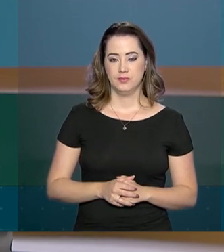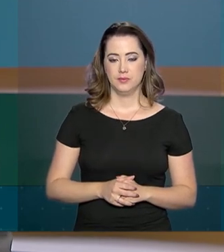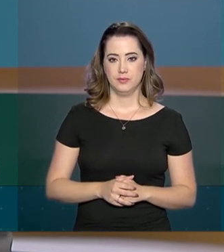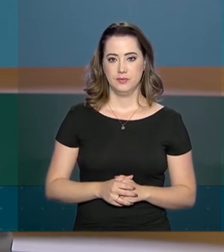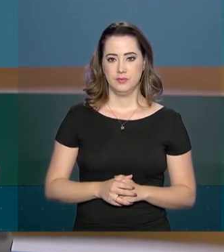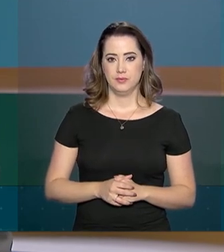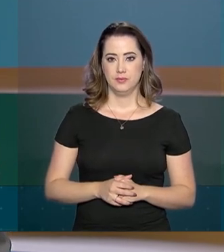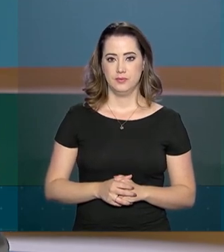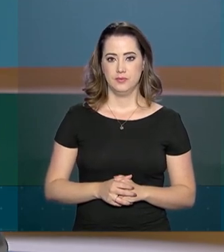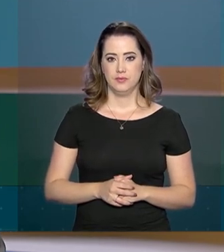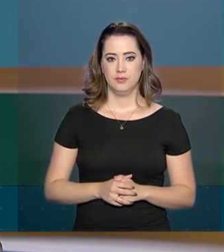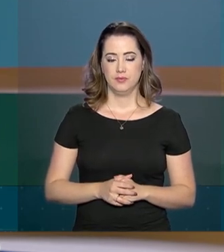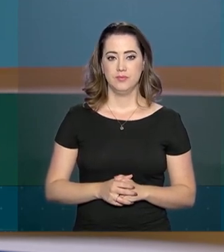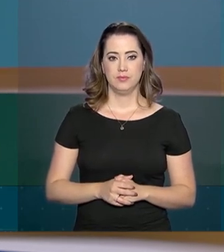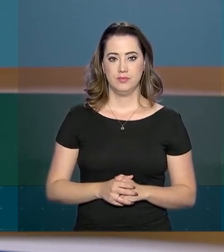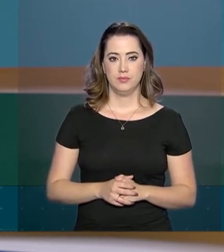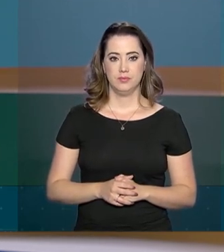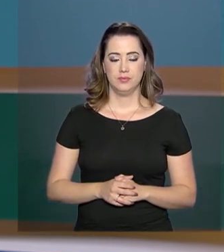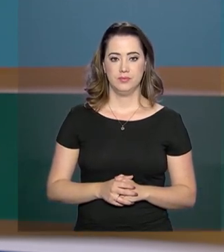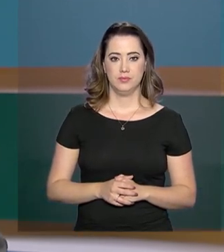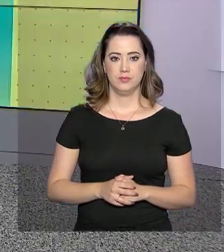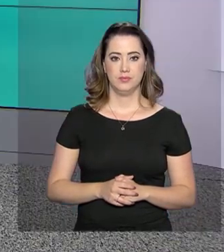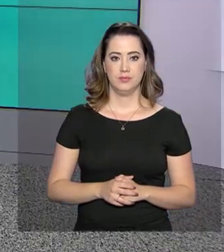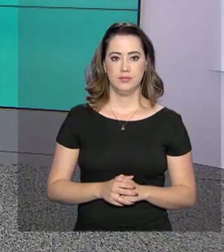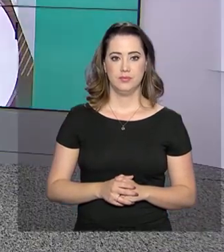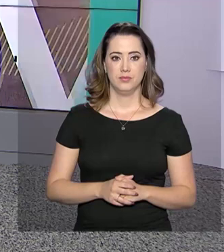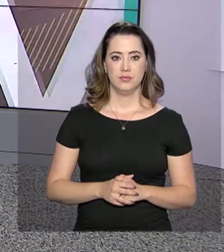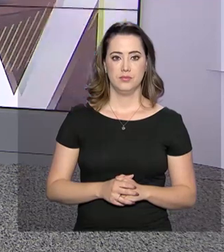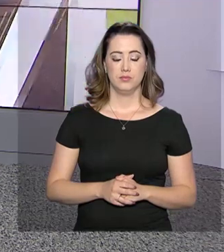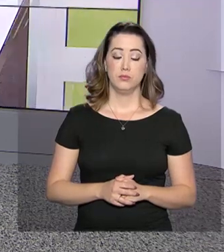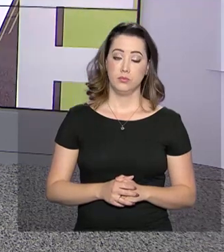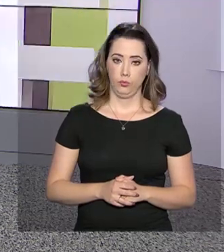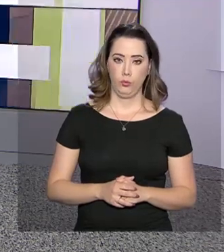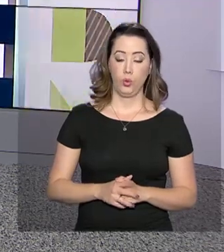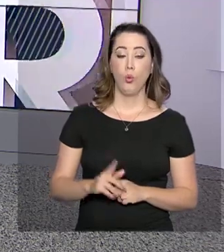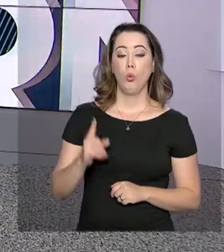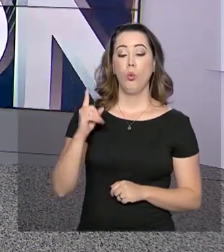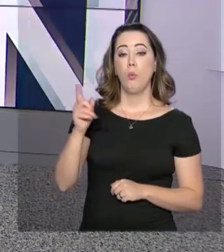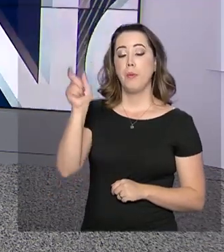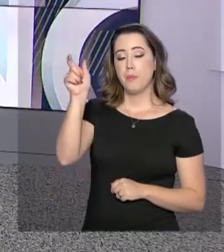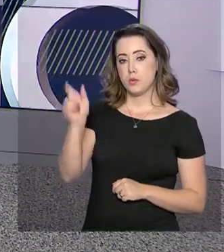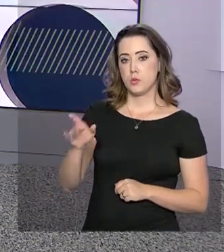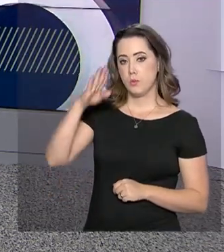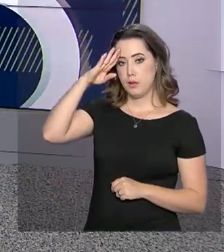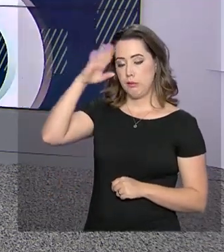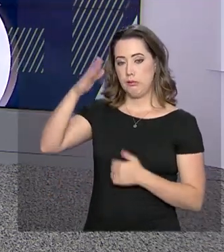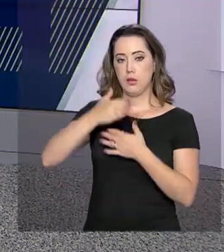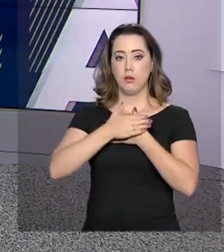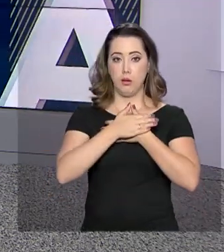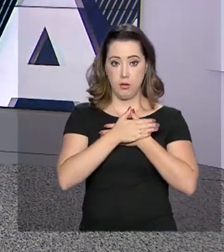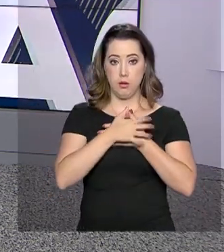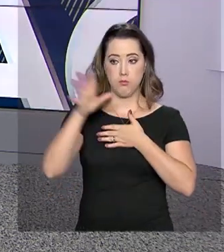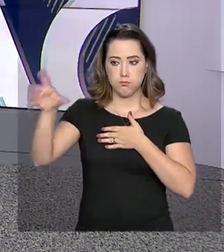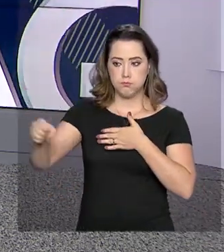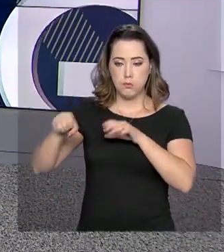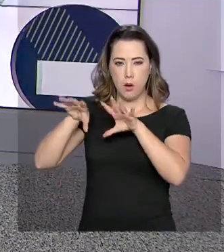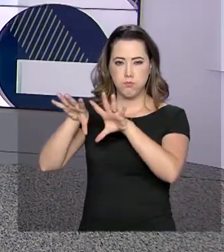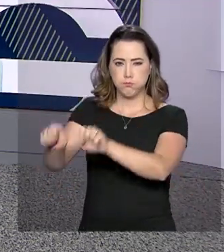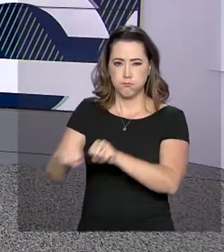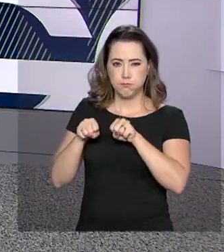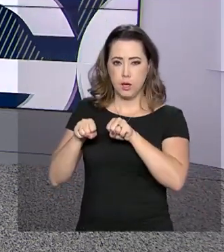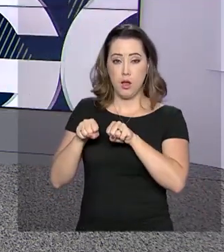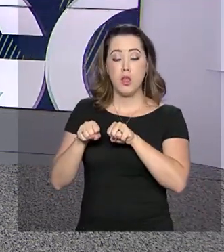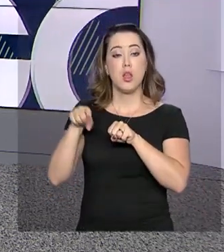.mil.br. Um militar da aeronáutica foi detido no aeroporto de Sevilha, na